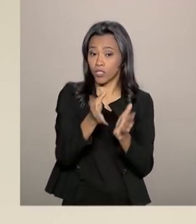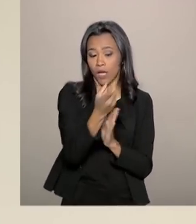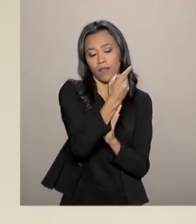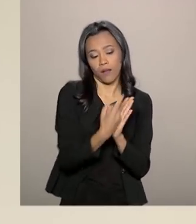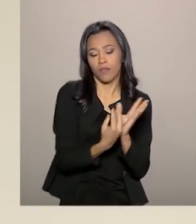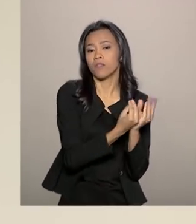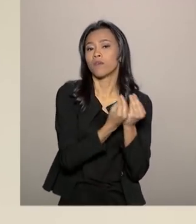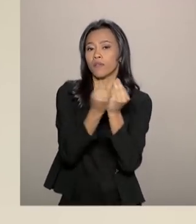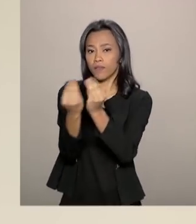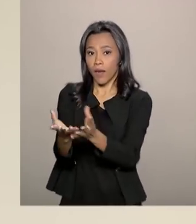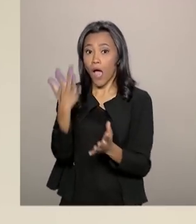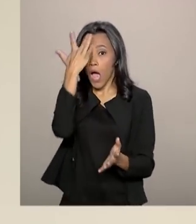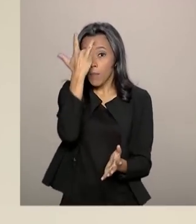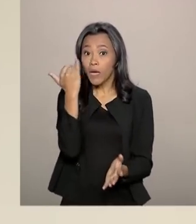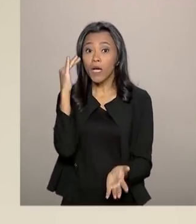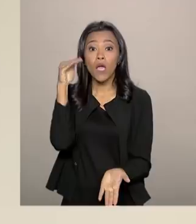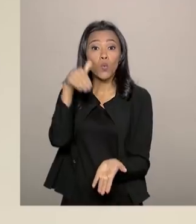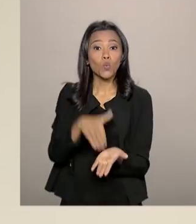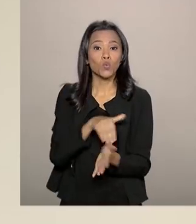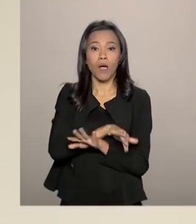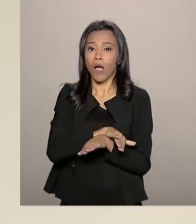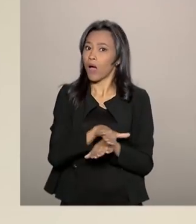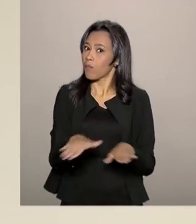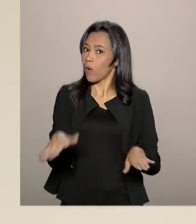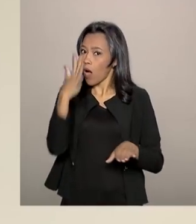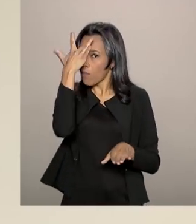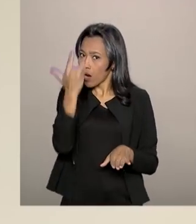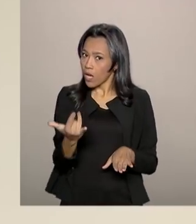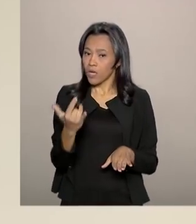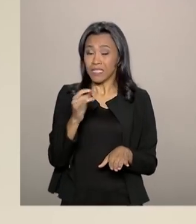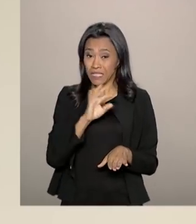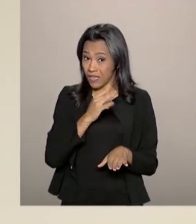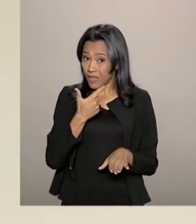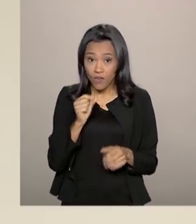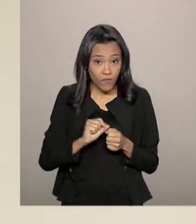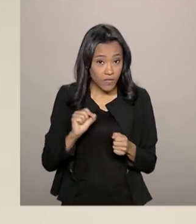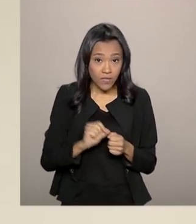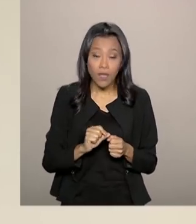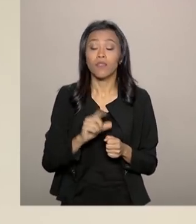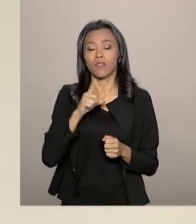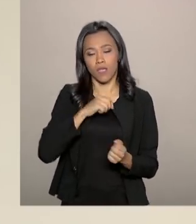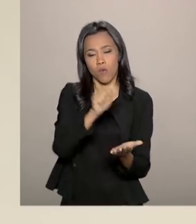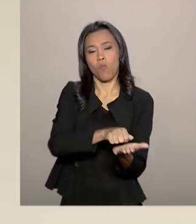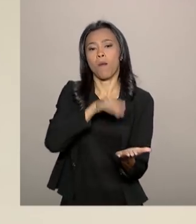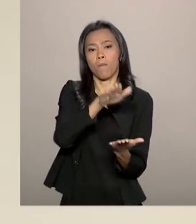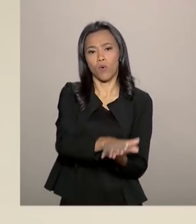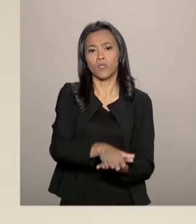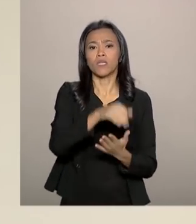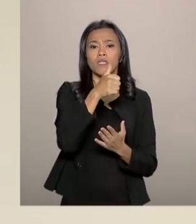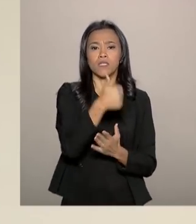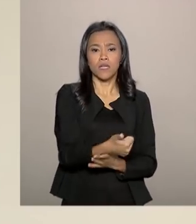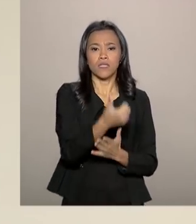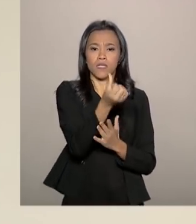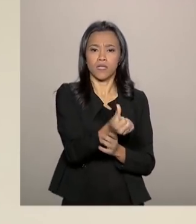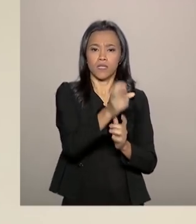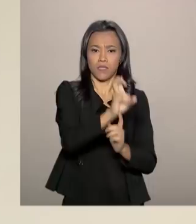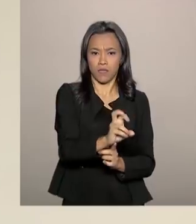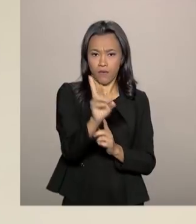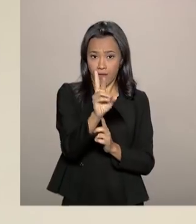entregues. Amanhã é o último dia e quem perder esse prazo está sujeito à multa que varia de R 165